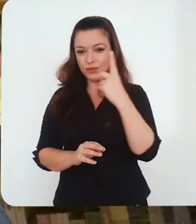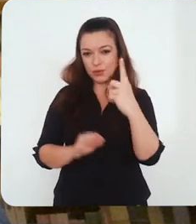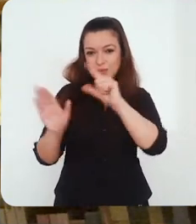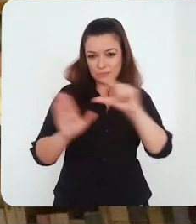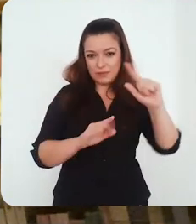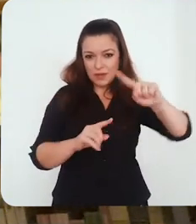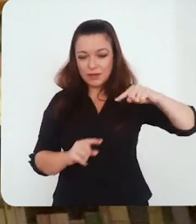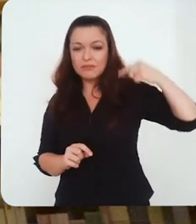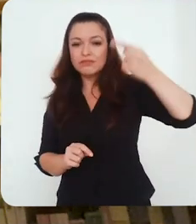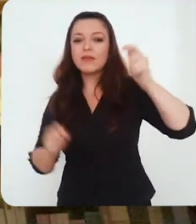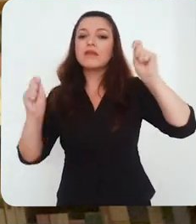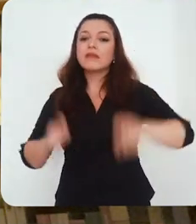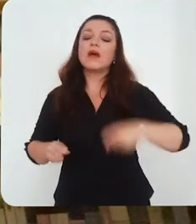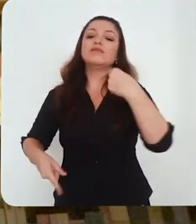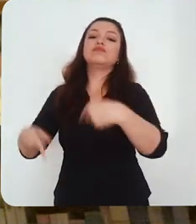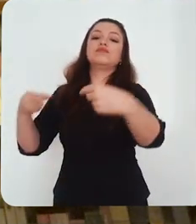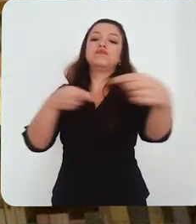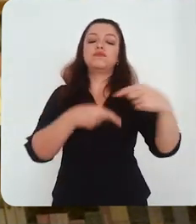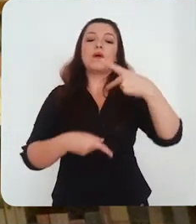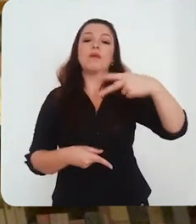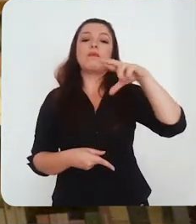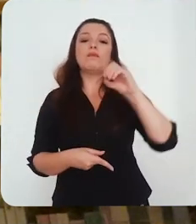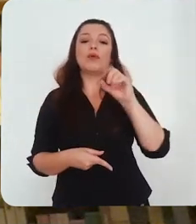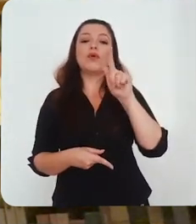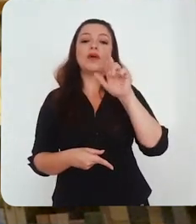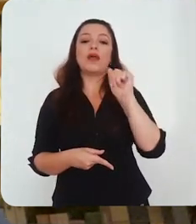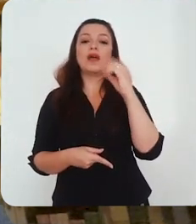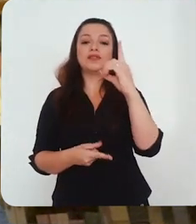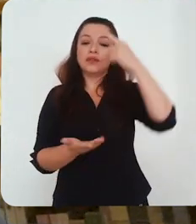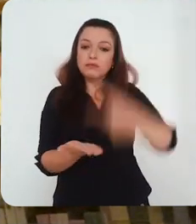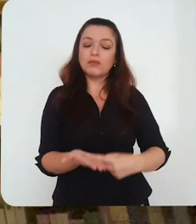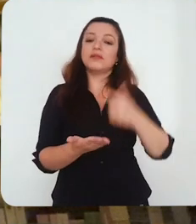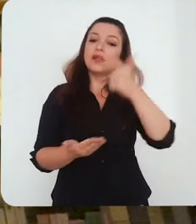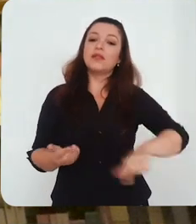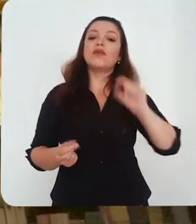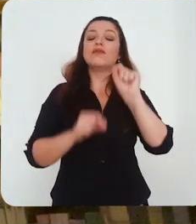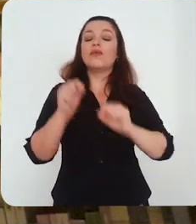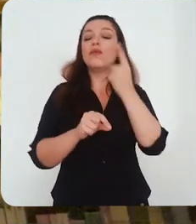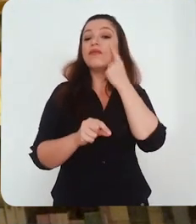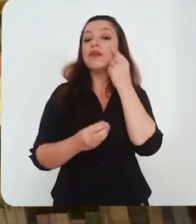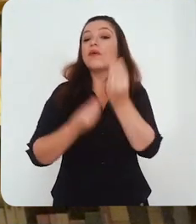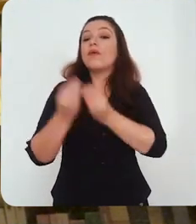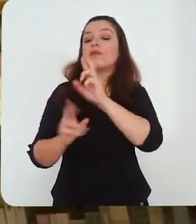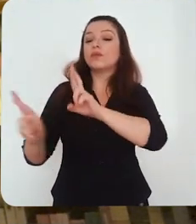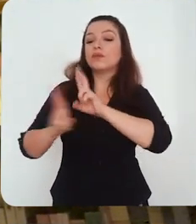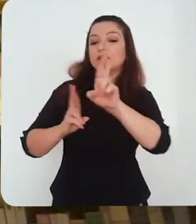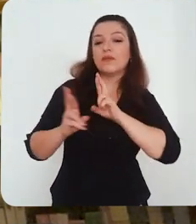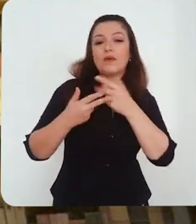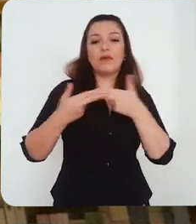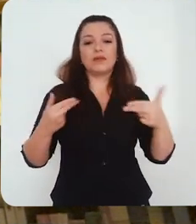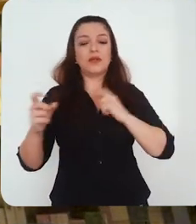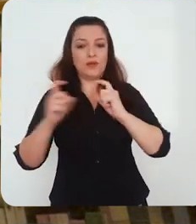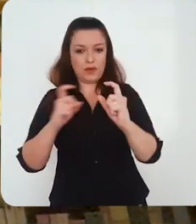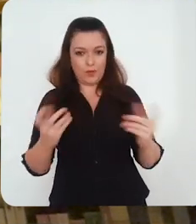pesquisa e extensão para submeter à discussão e eventual aprovação uma proposta com todas as colaborações e contribuições que vierem de